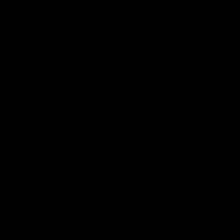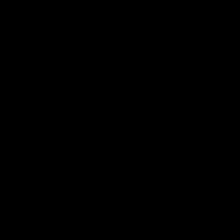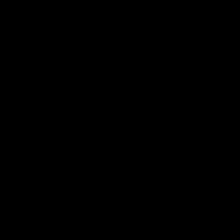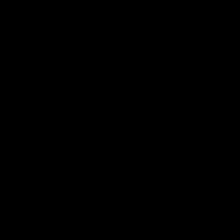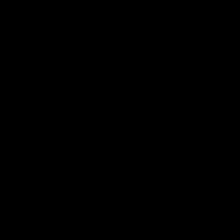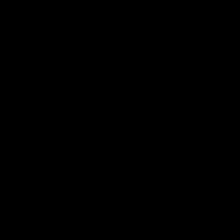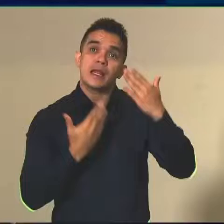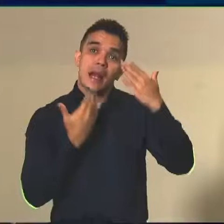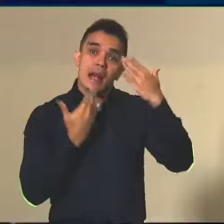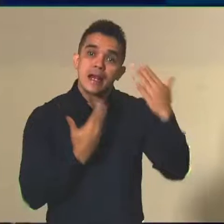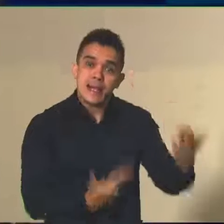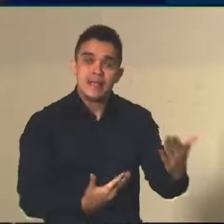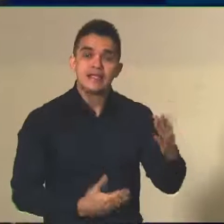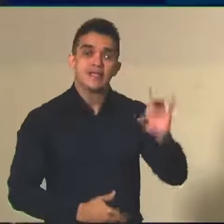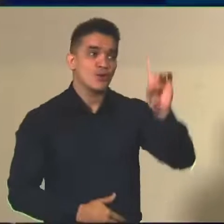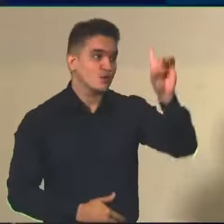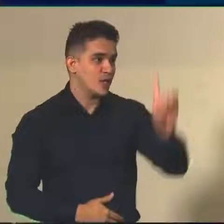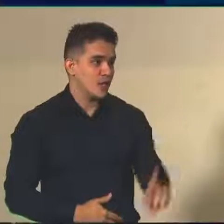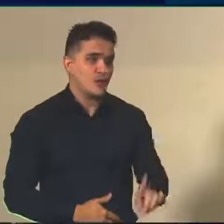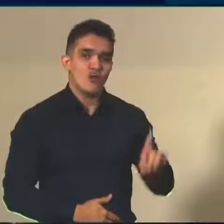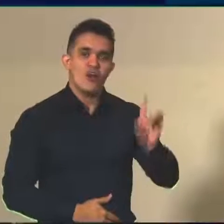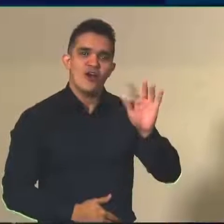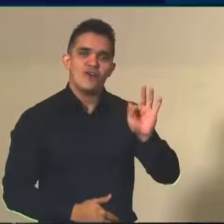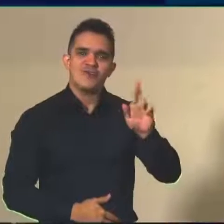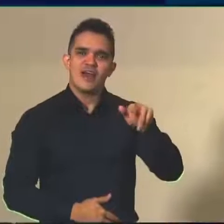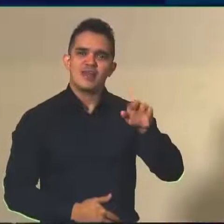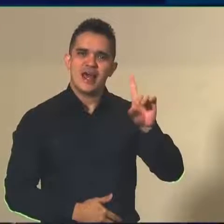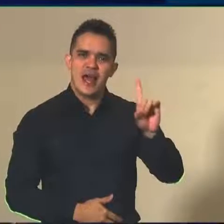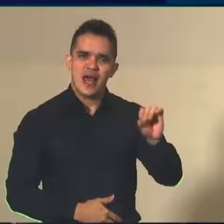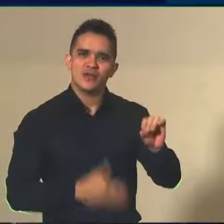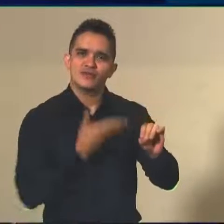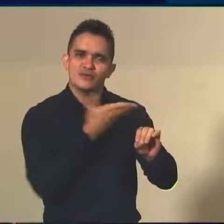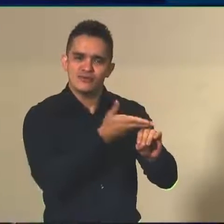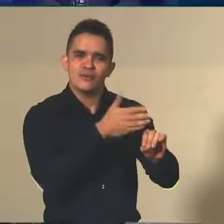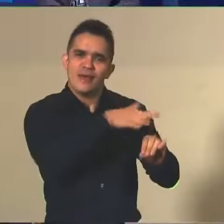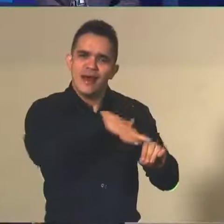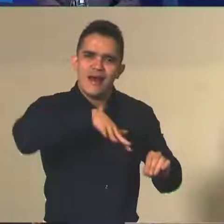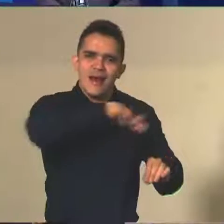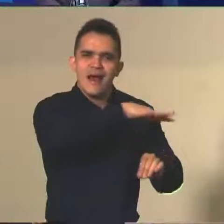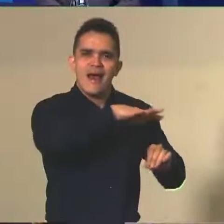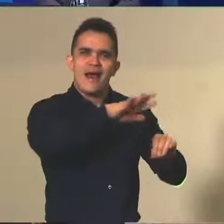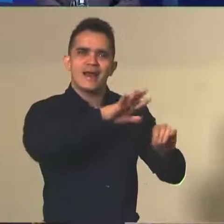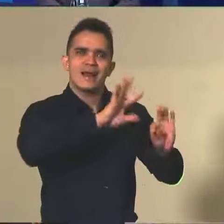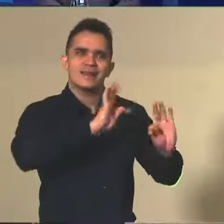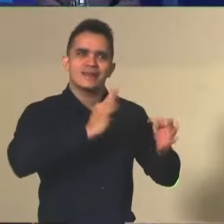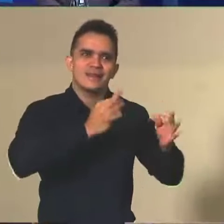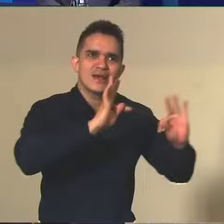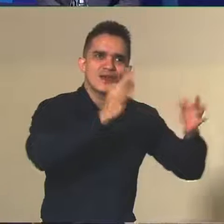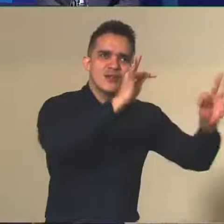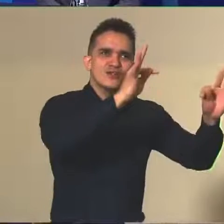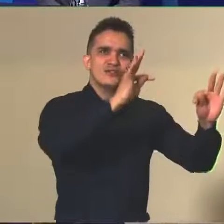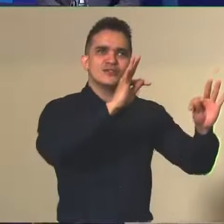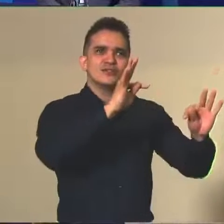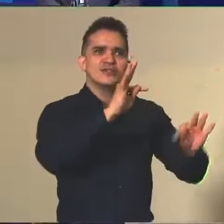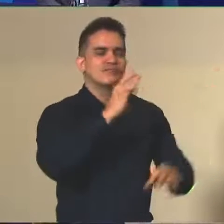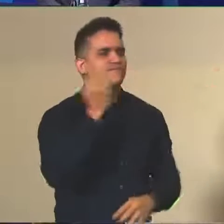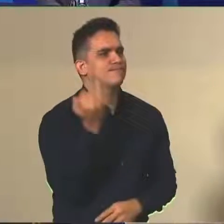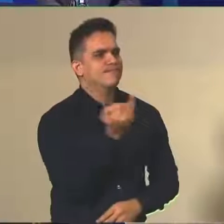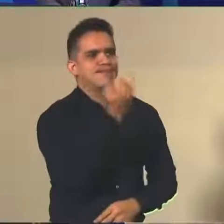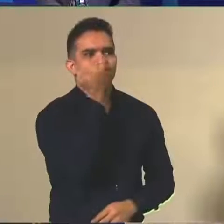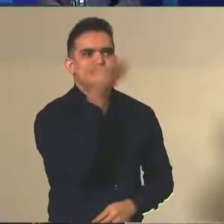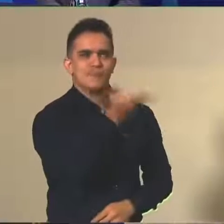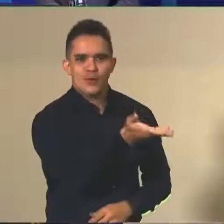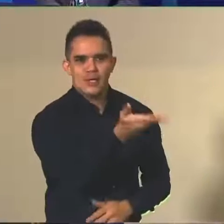Agradecer ao presidente Mãs, que é aqui presente, que conduz toda a área de tecnologia do Inep, fundamental para todas as suas